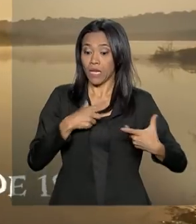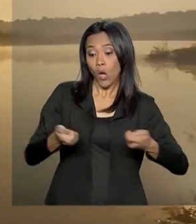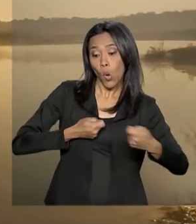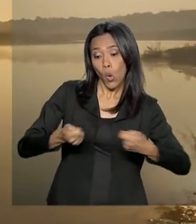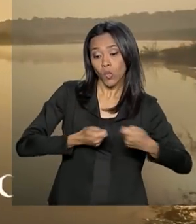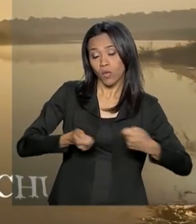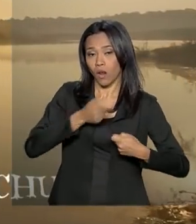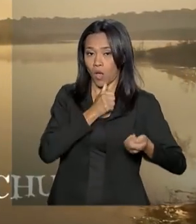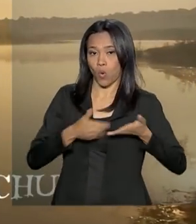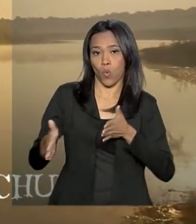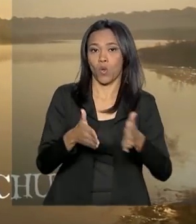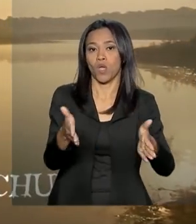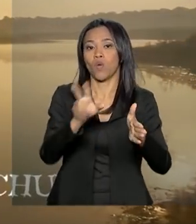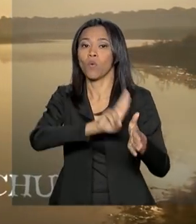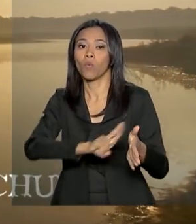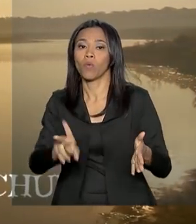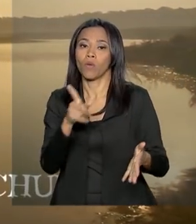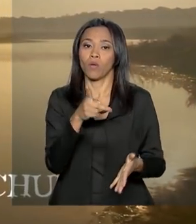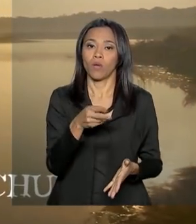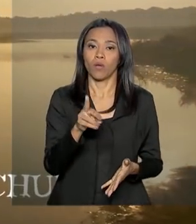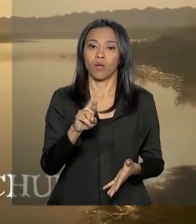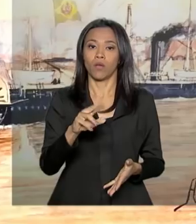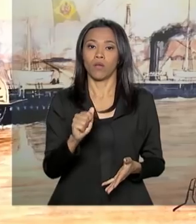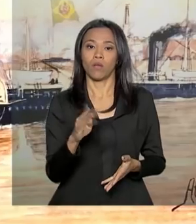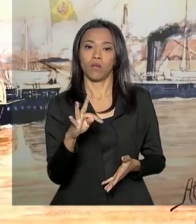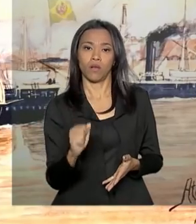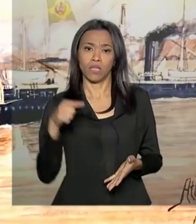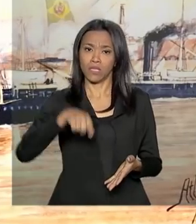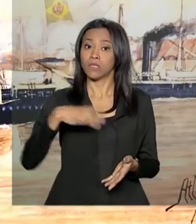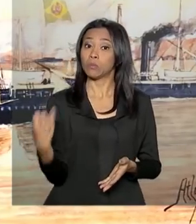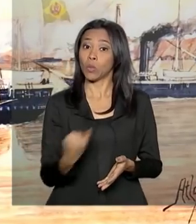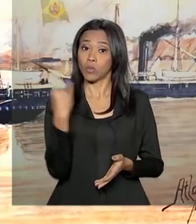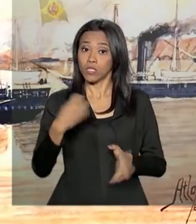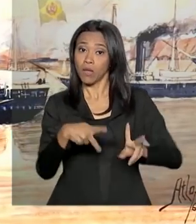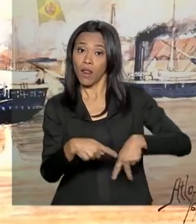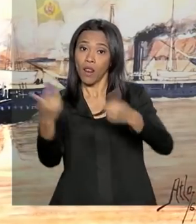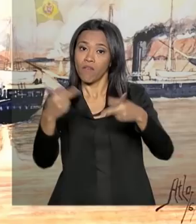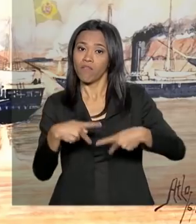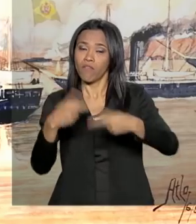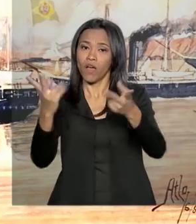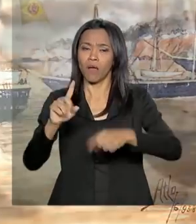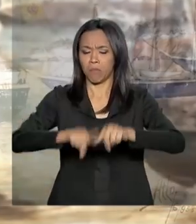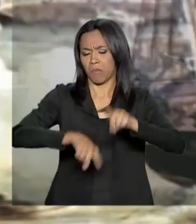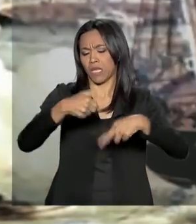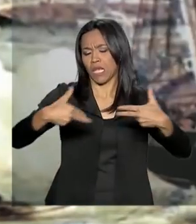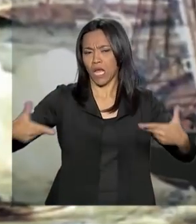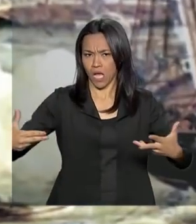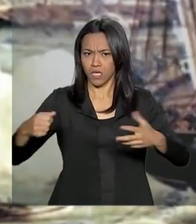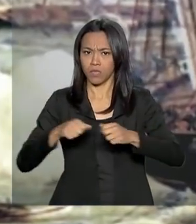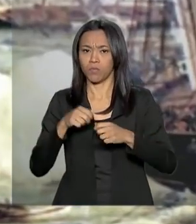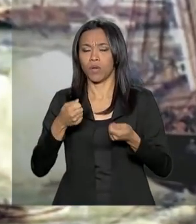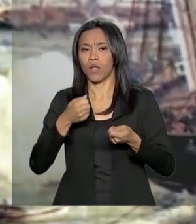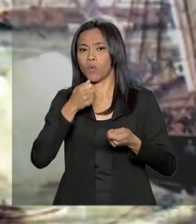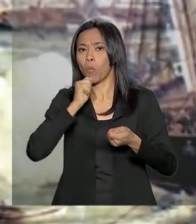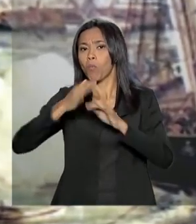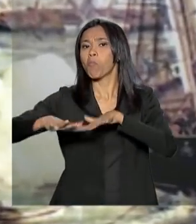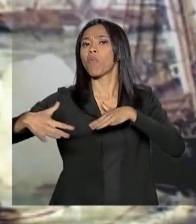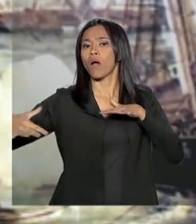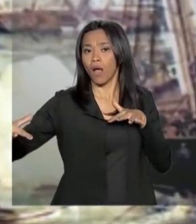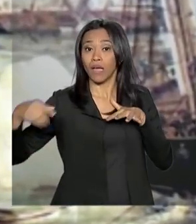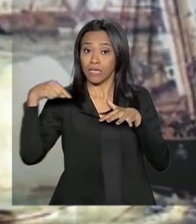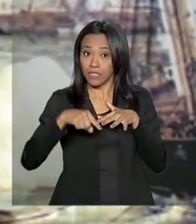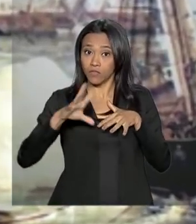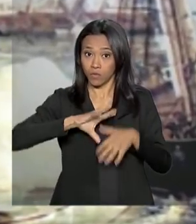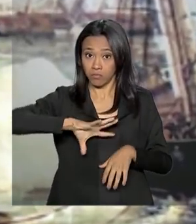considerada fundamental para a saída de mercadorias para o Atlântico. A Batalha Naval do Riachuelo foi considerada decisiva para a